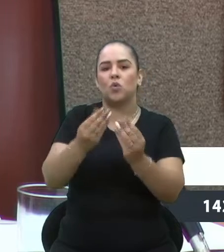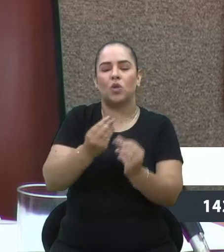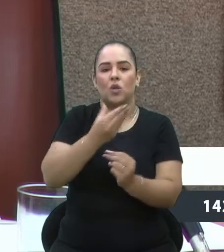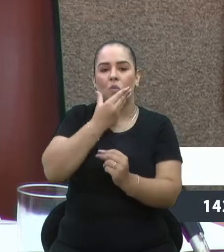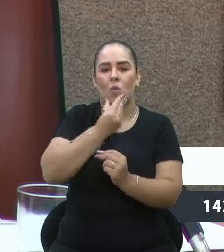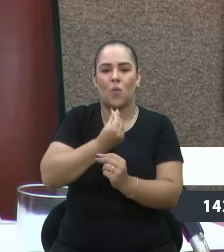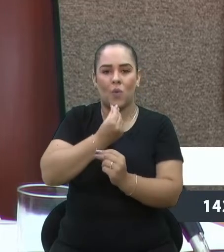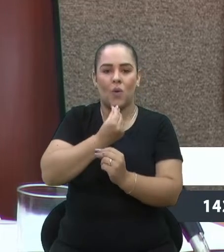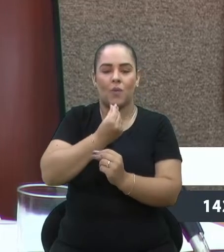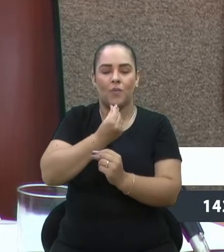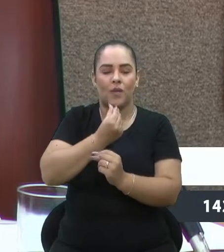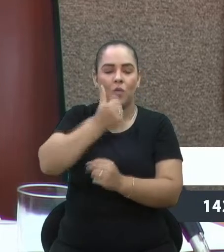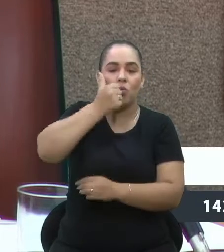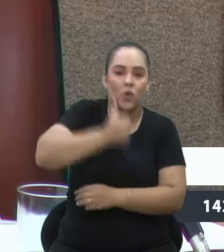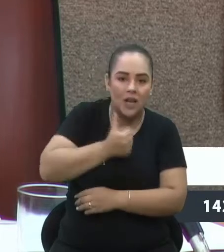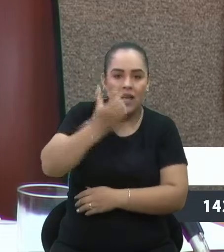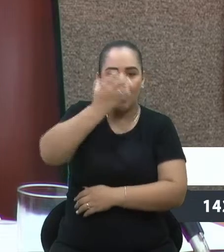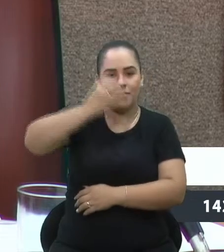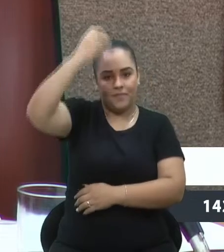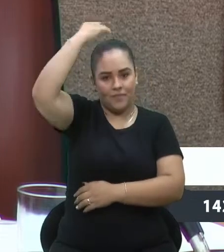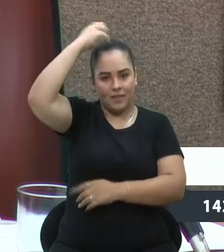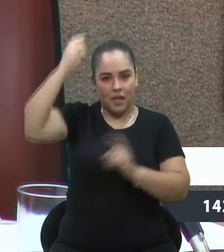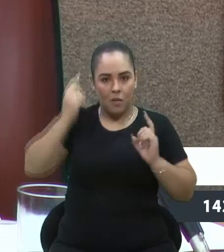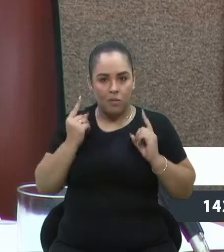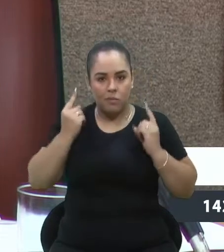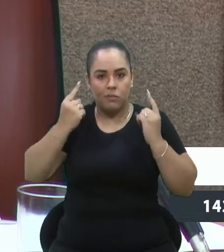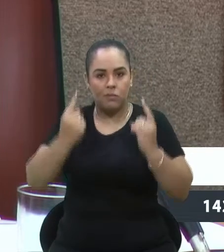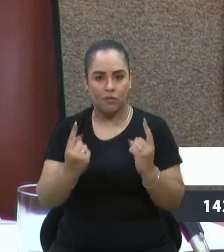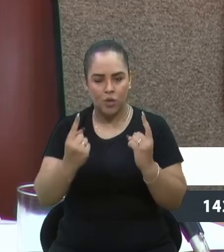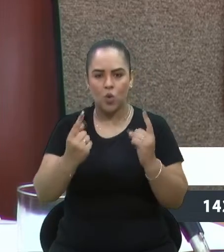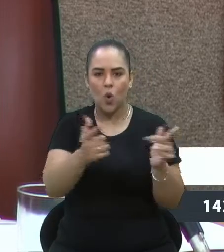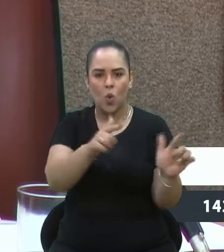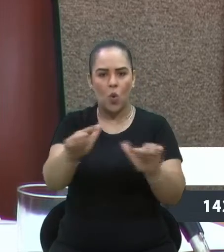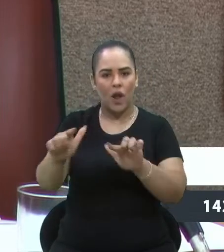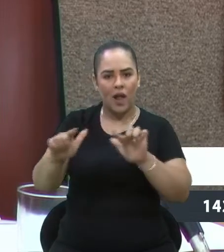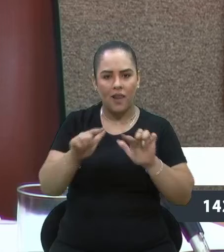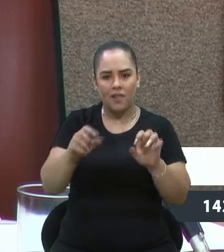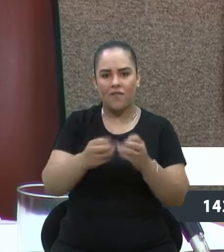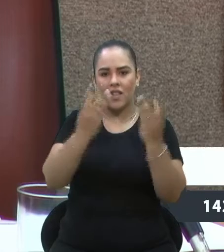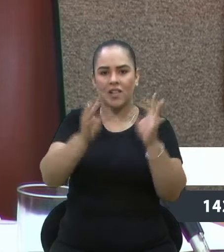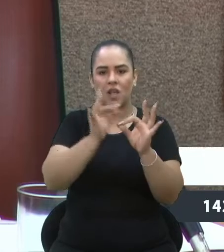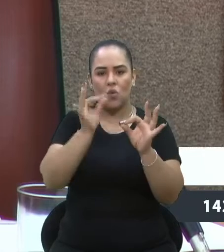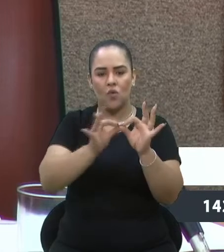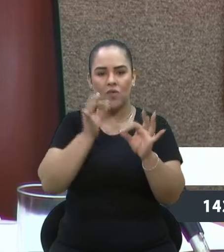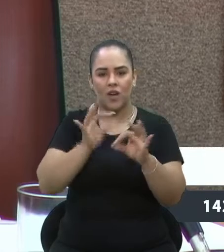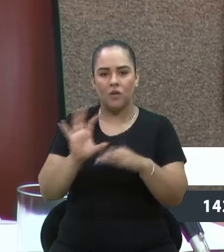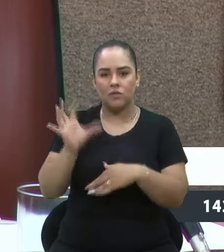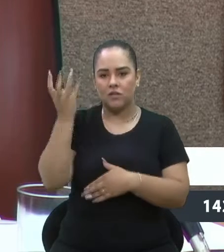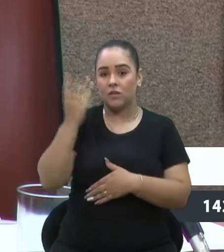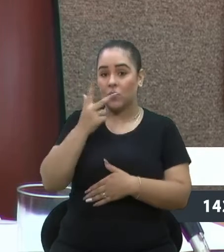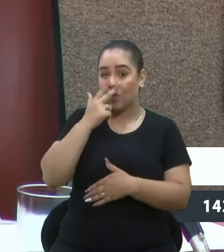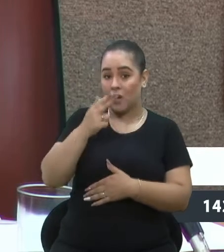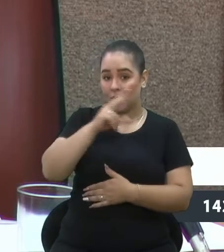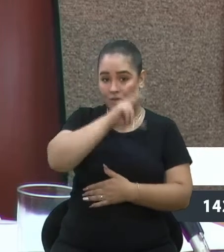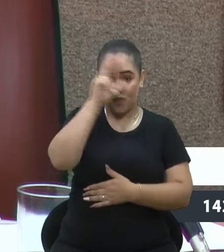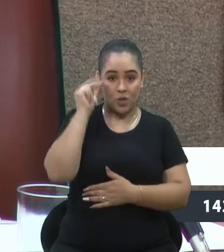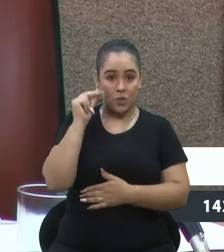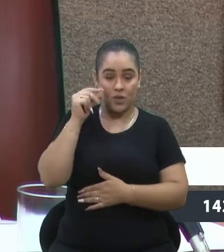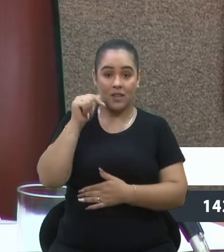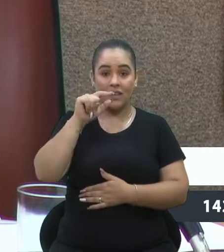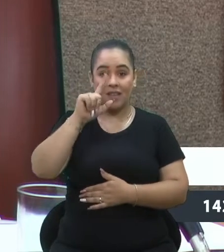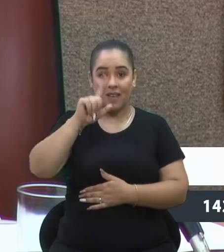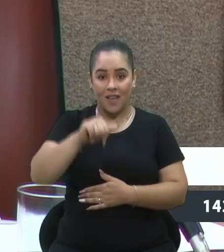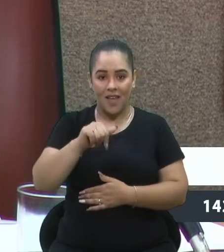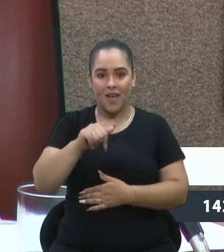mostra nesse museu. Quanto dos locais onde a Festa da Uva aconteceu, o caso aqui da Prefeitura de Caxias, onde era sediada por aqui